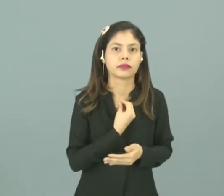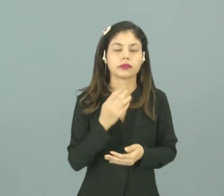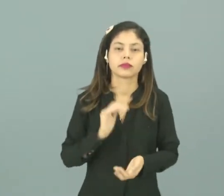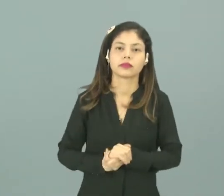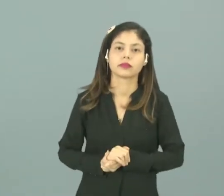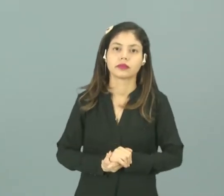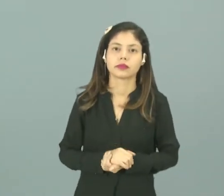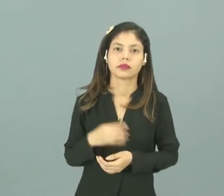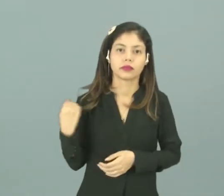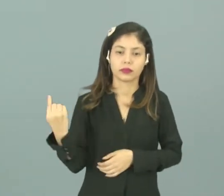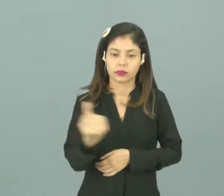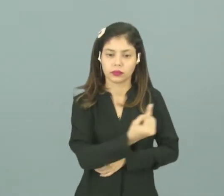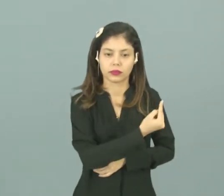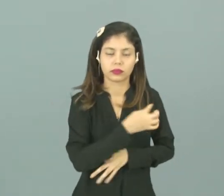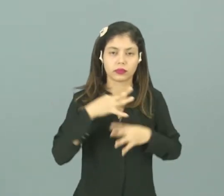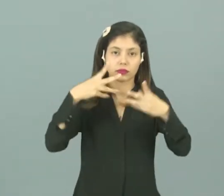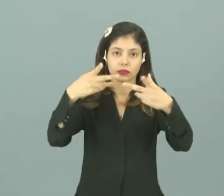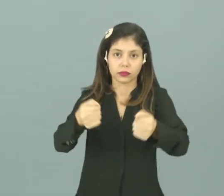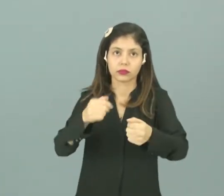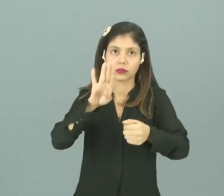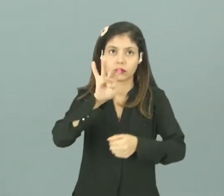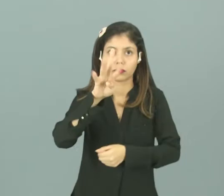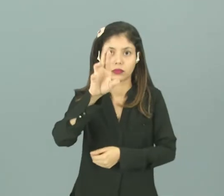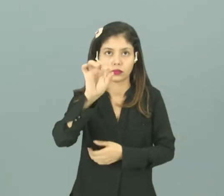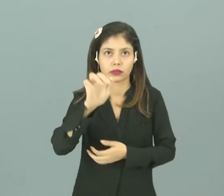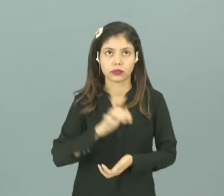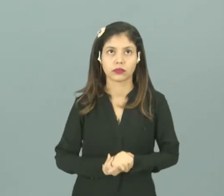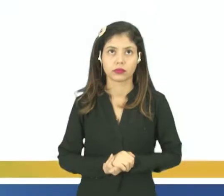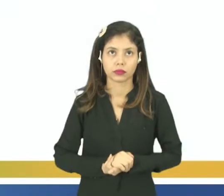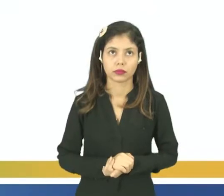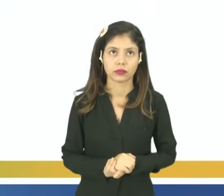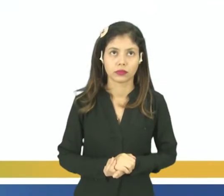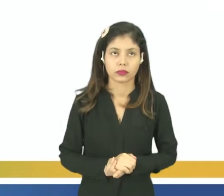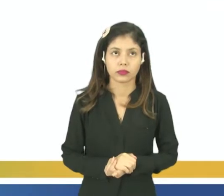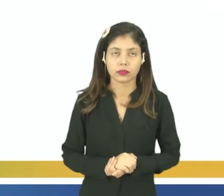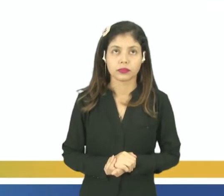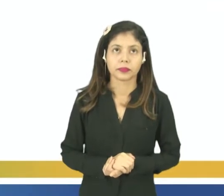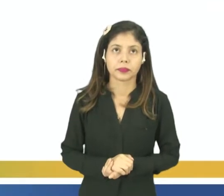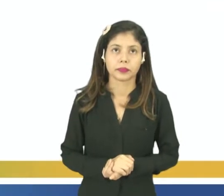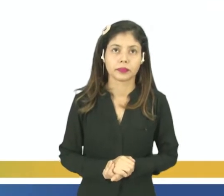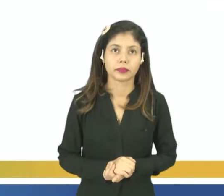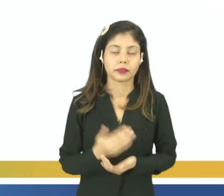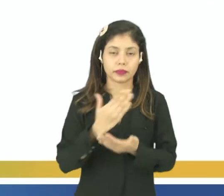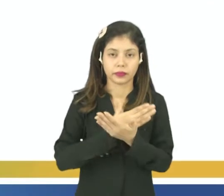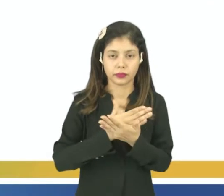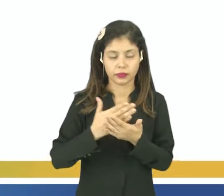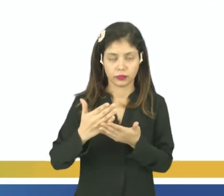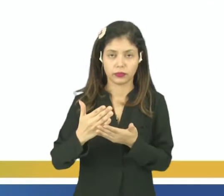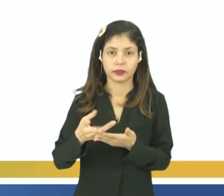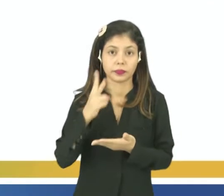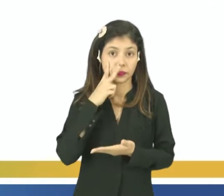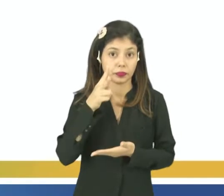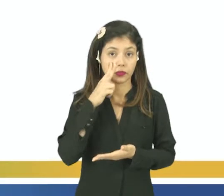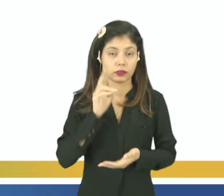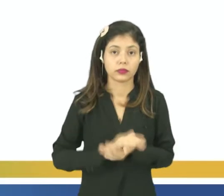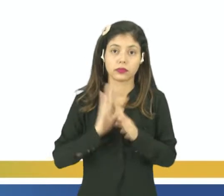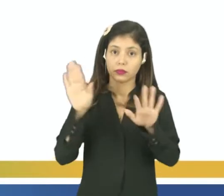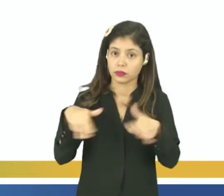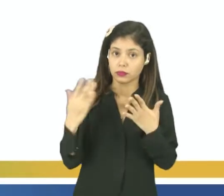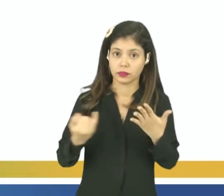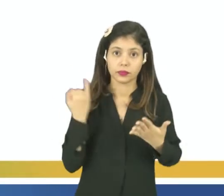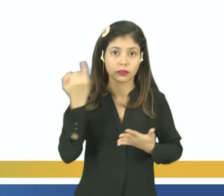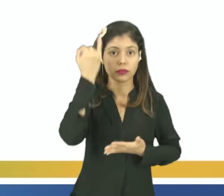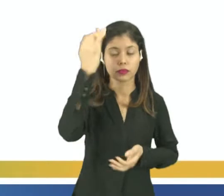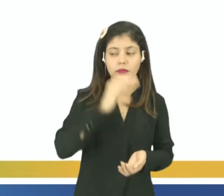vivos, Na vida dos seres bióticos. E aí, para começar, a gente vai ver qual que é a